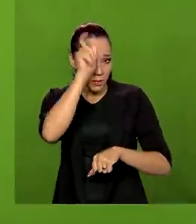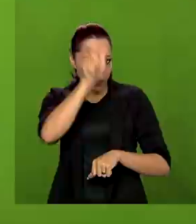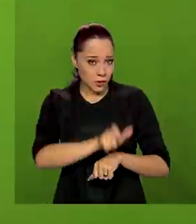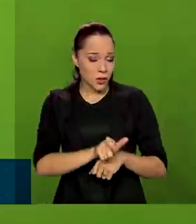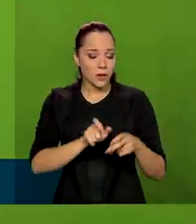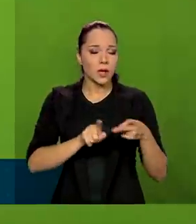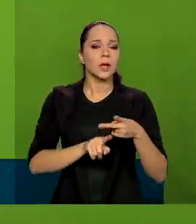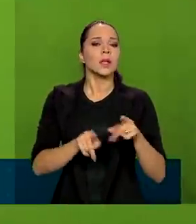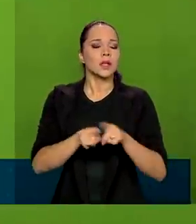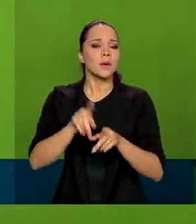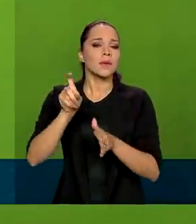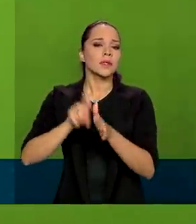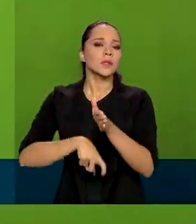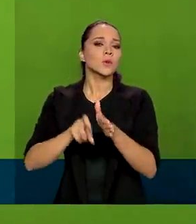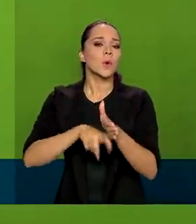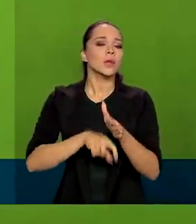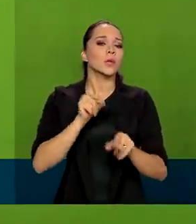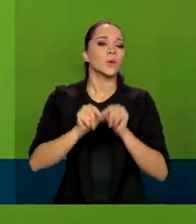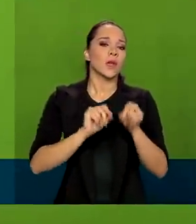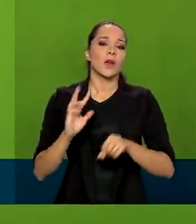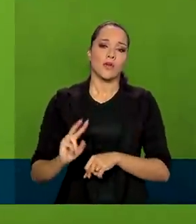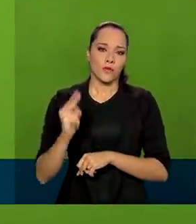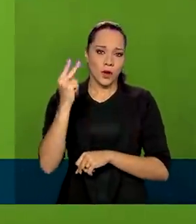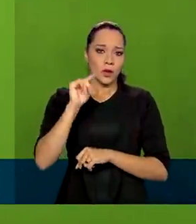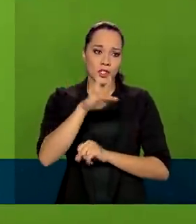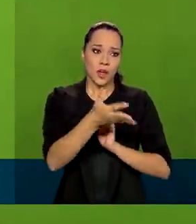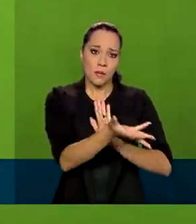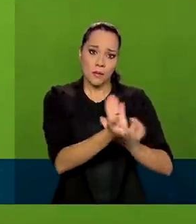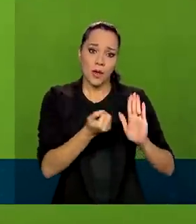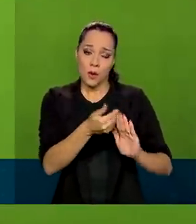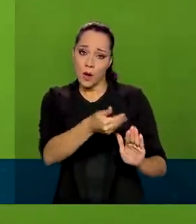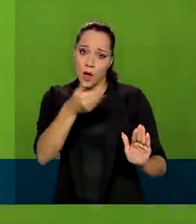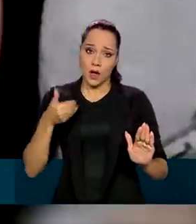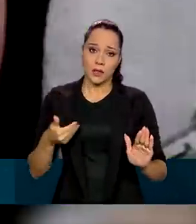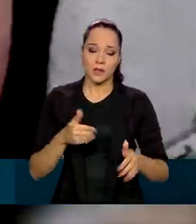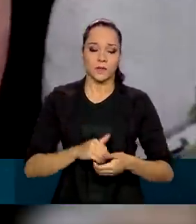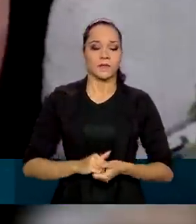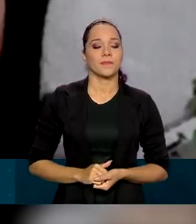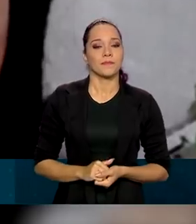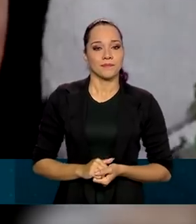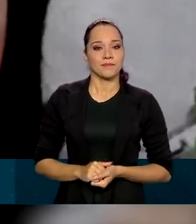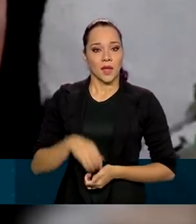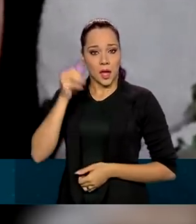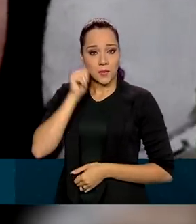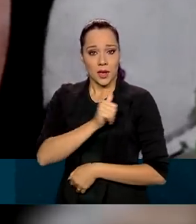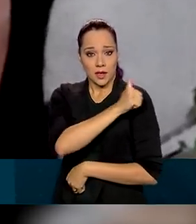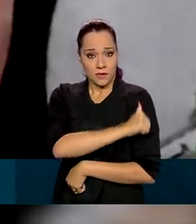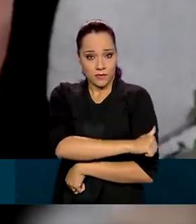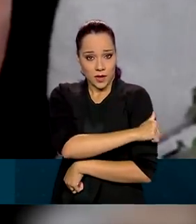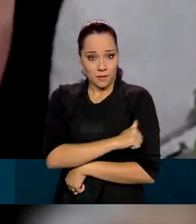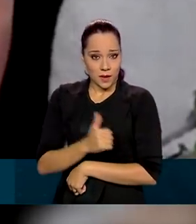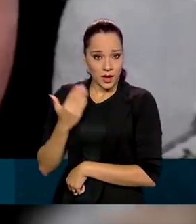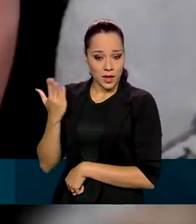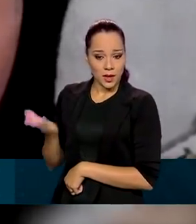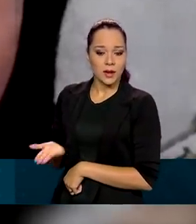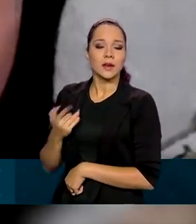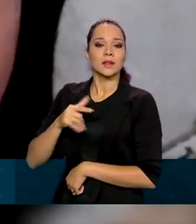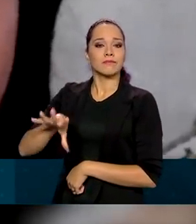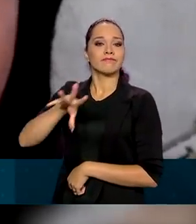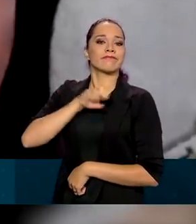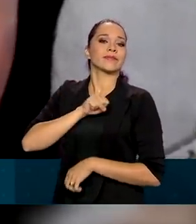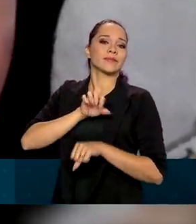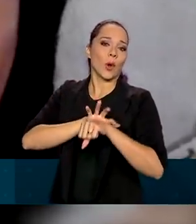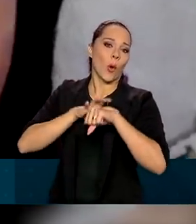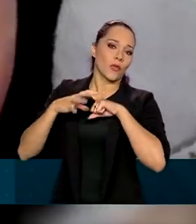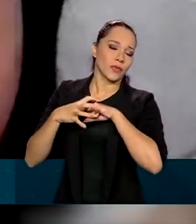e serão descontados os valores já recebidos a título de antecipação. A enfermeira Arianna, que contraiu a Covid